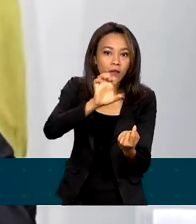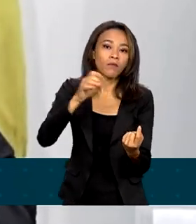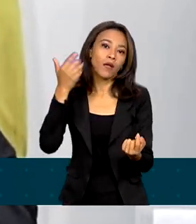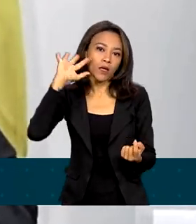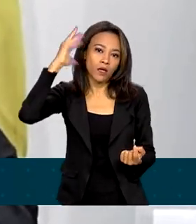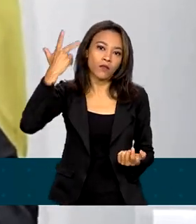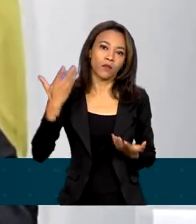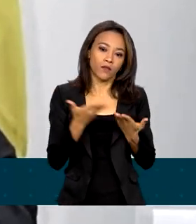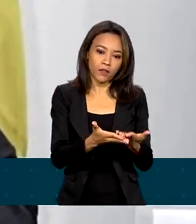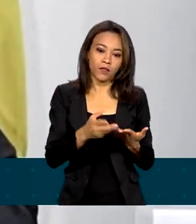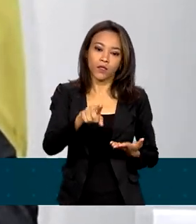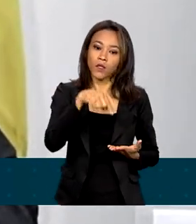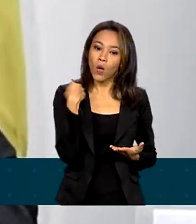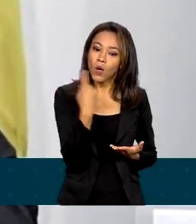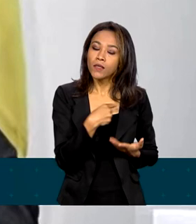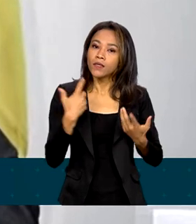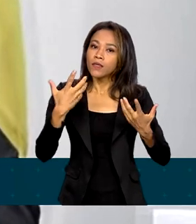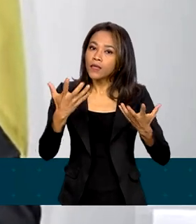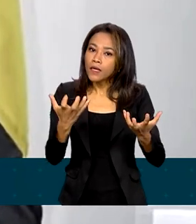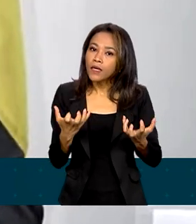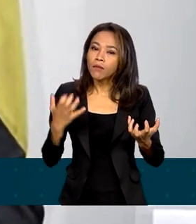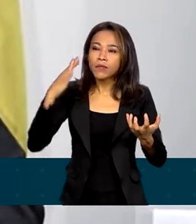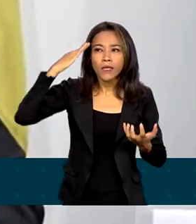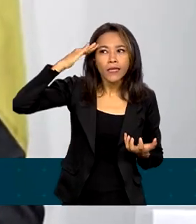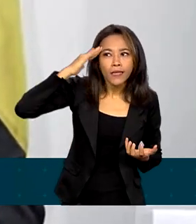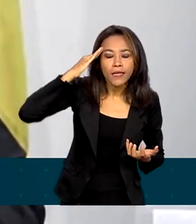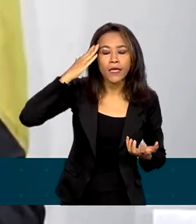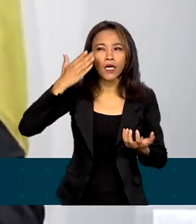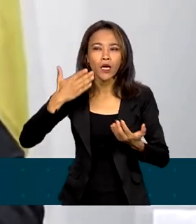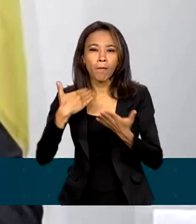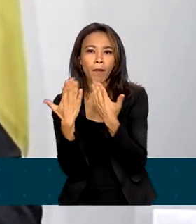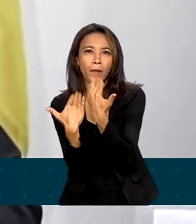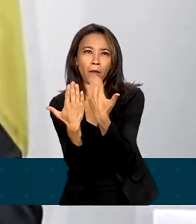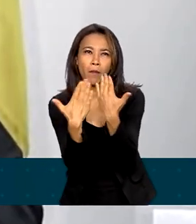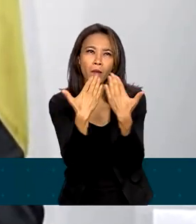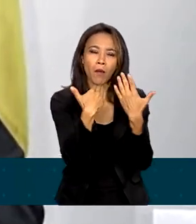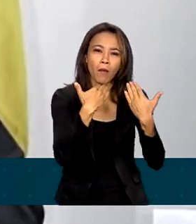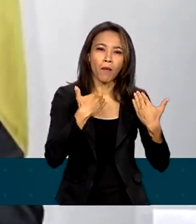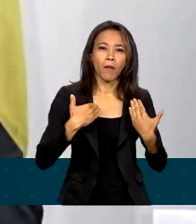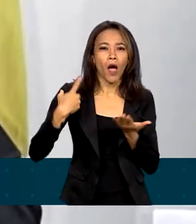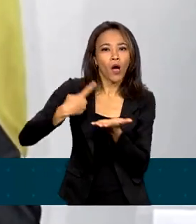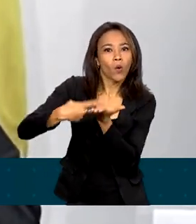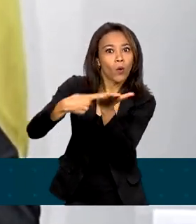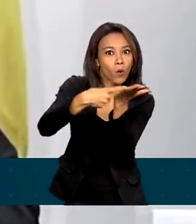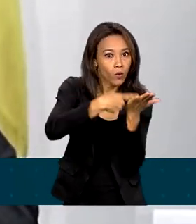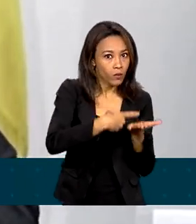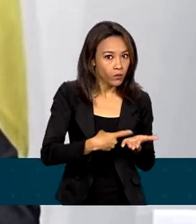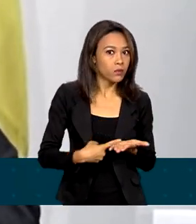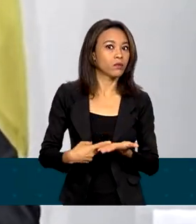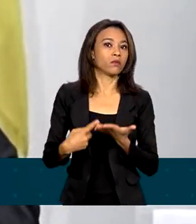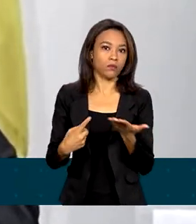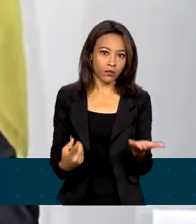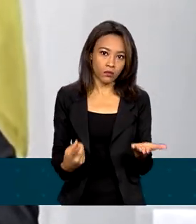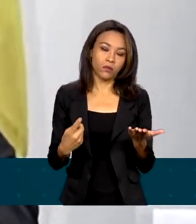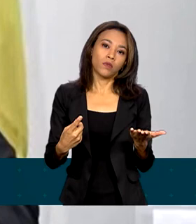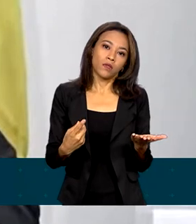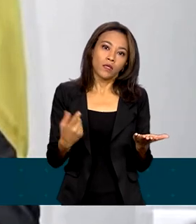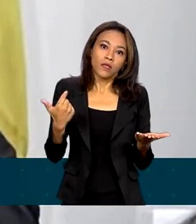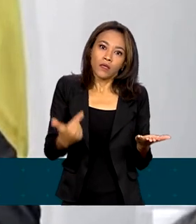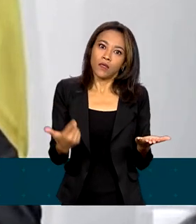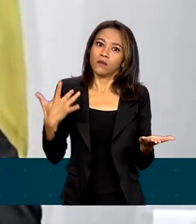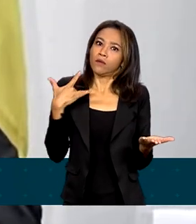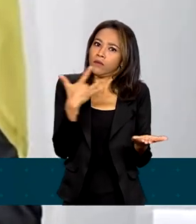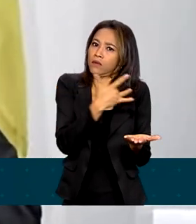preferimos falar de entendimento, de construção de entendimento, de acordo, de questões saudáveis, relacionamentos